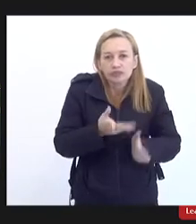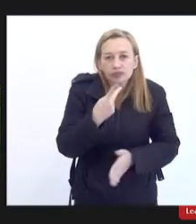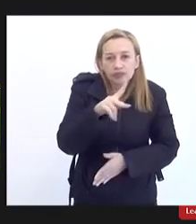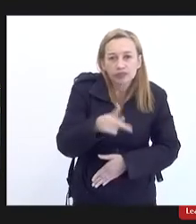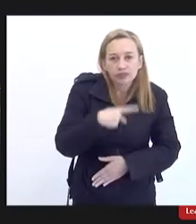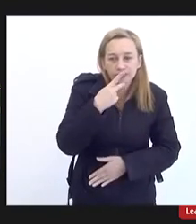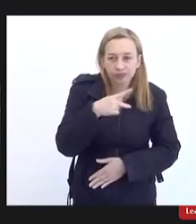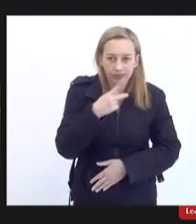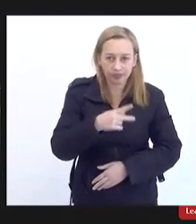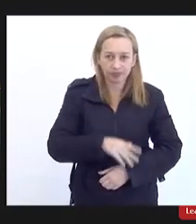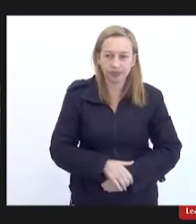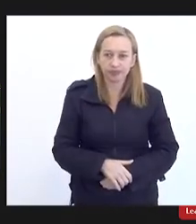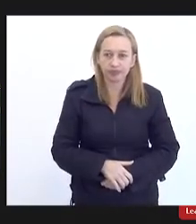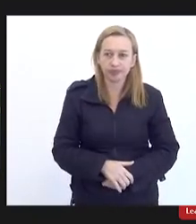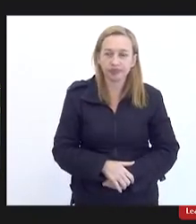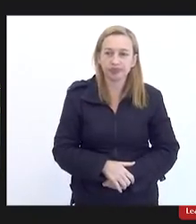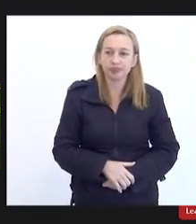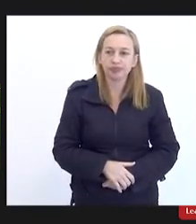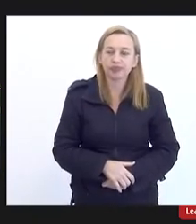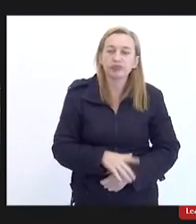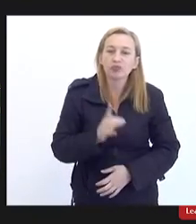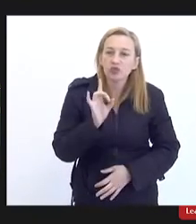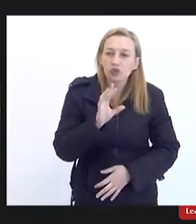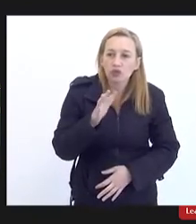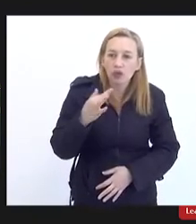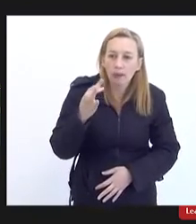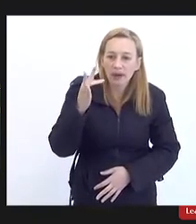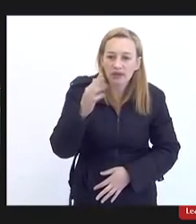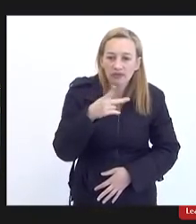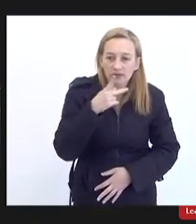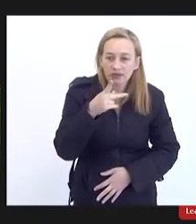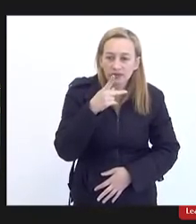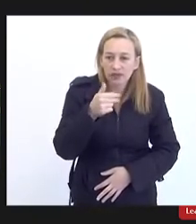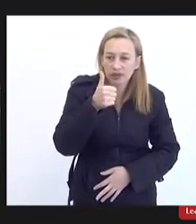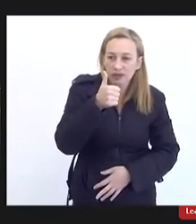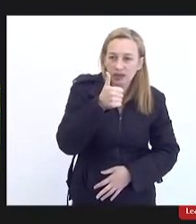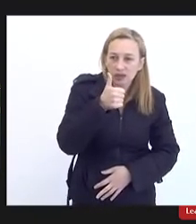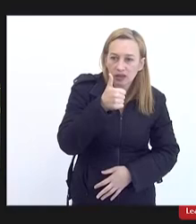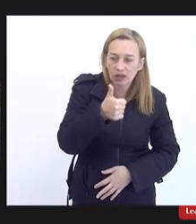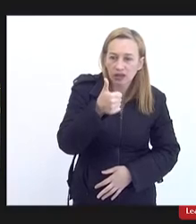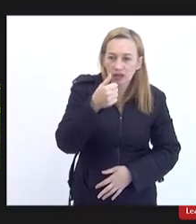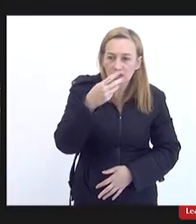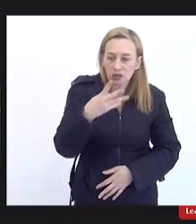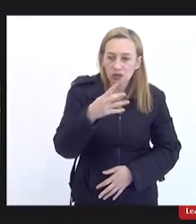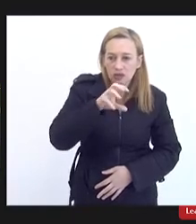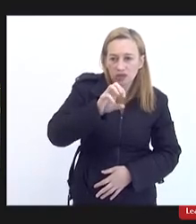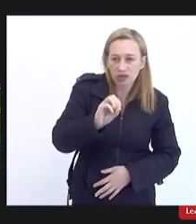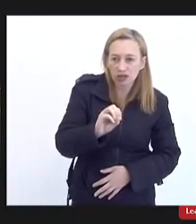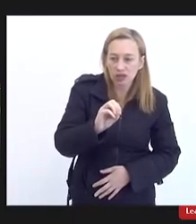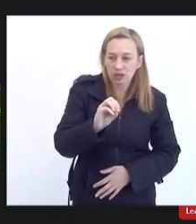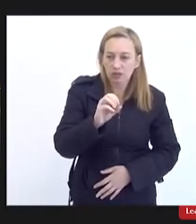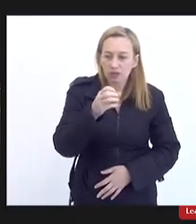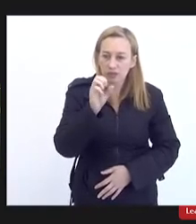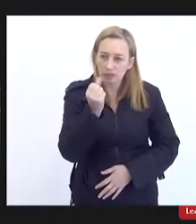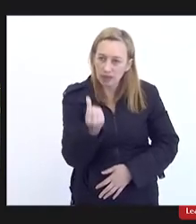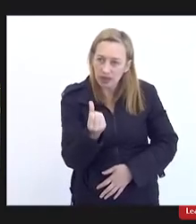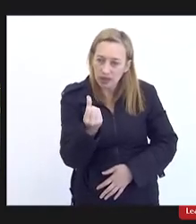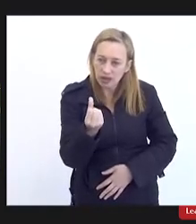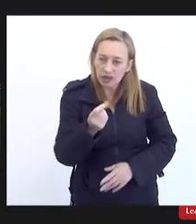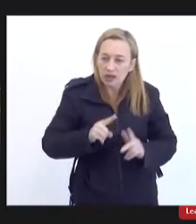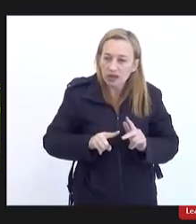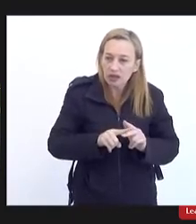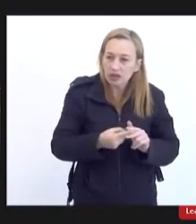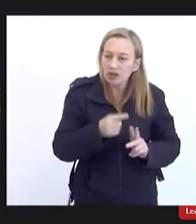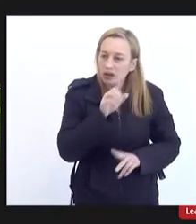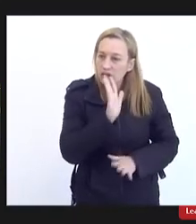e só fazer um acréscimo que a 14.026 essa mudança do marco regulatório que eles falam que é a atualização